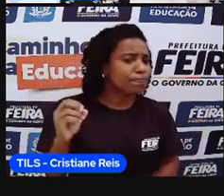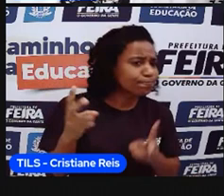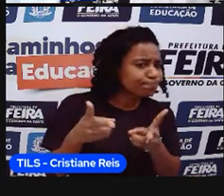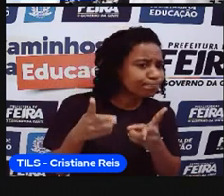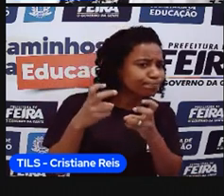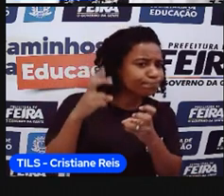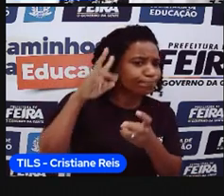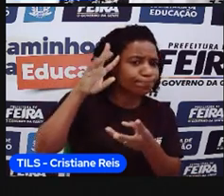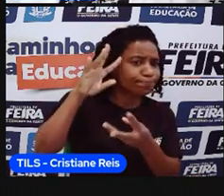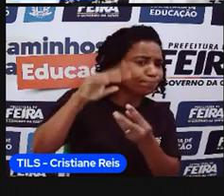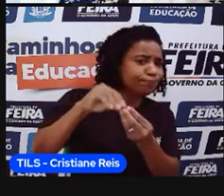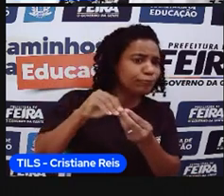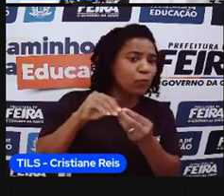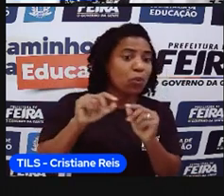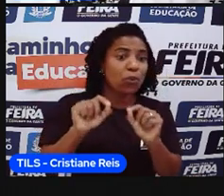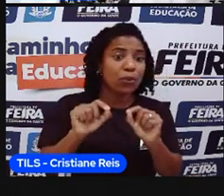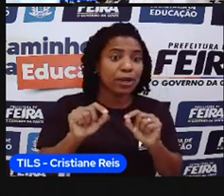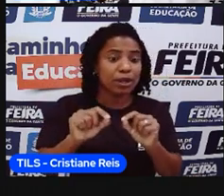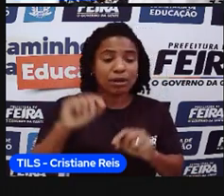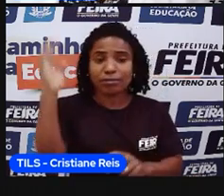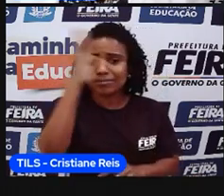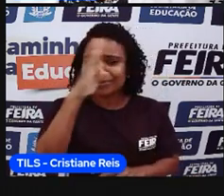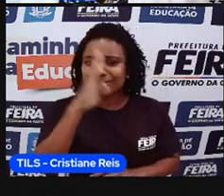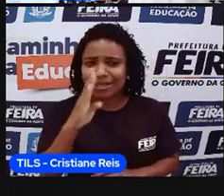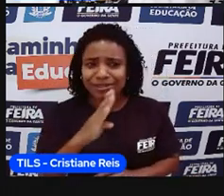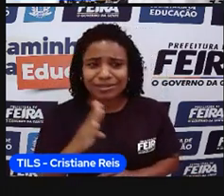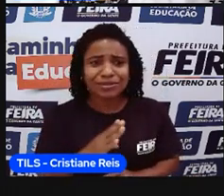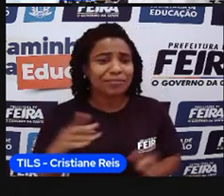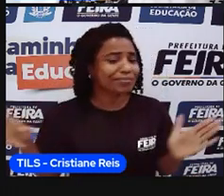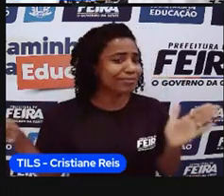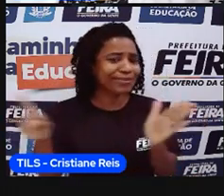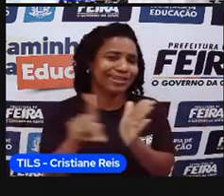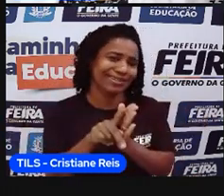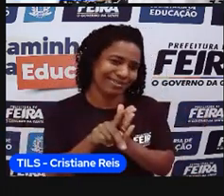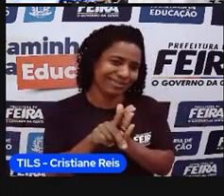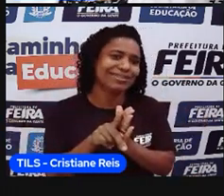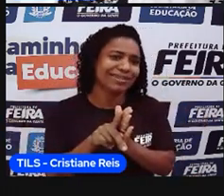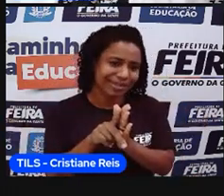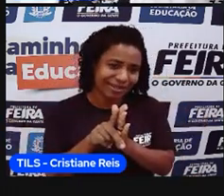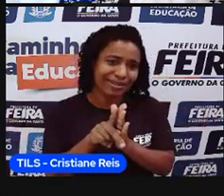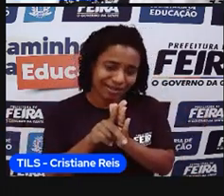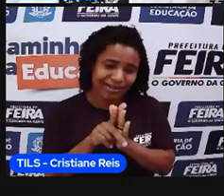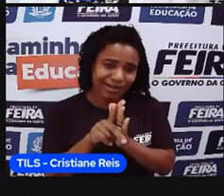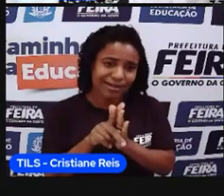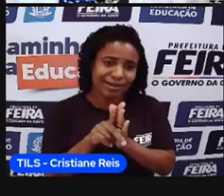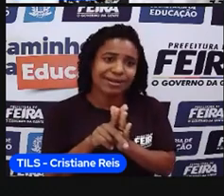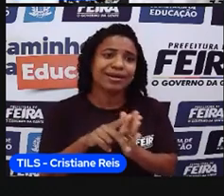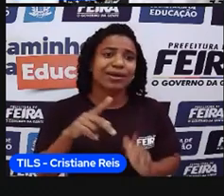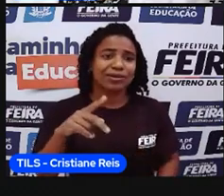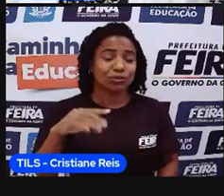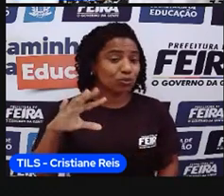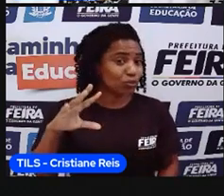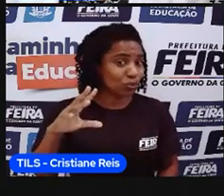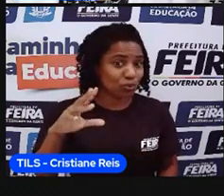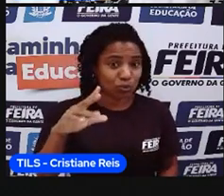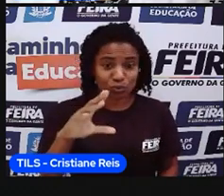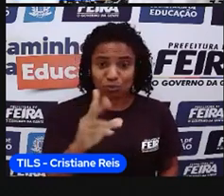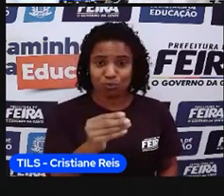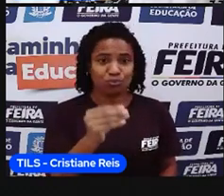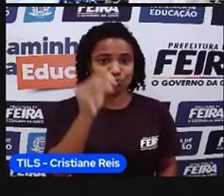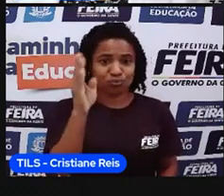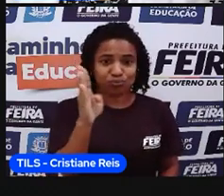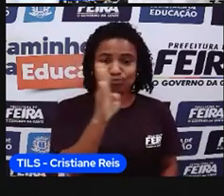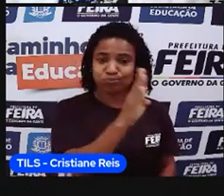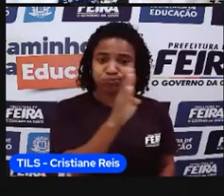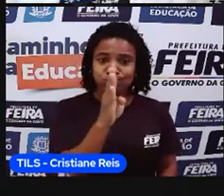território brasileiro, ele está totalmente no hemisfério oeste. Então, não tem nenhum pedacinho aqui nesse hemisfério, como a gente vai observar, por